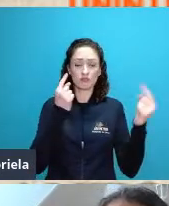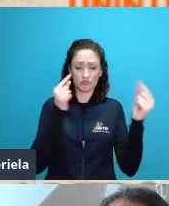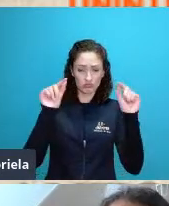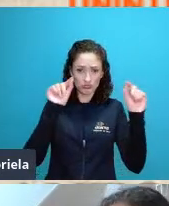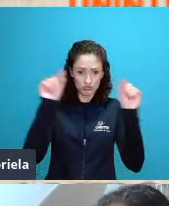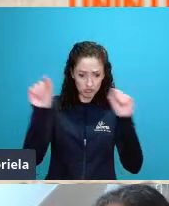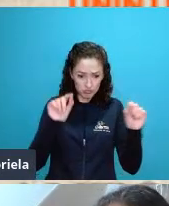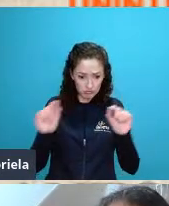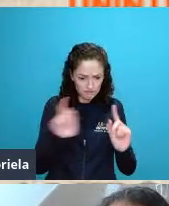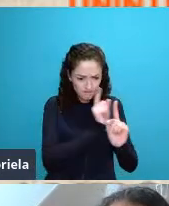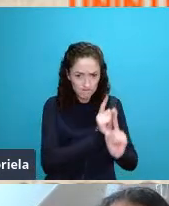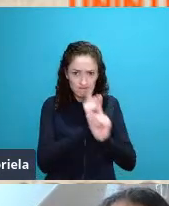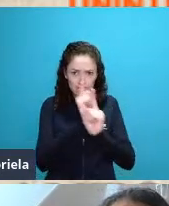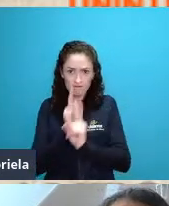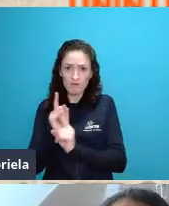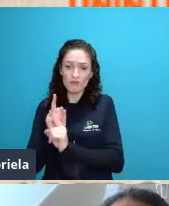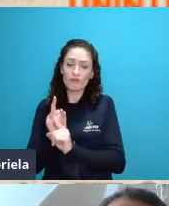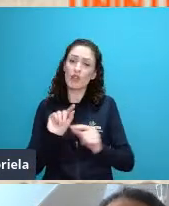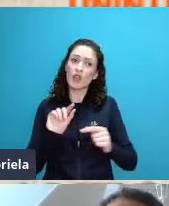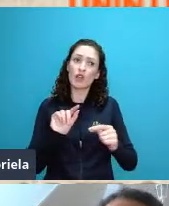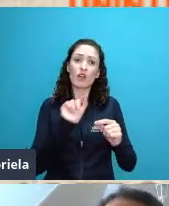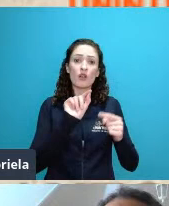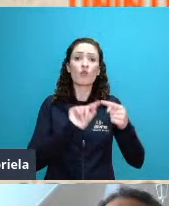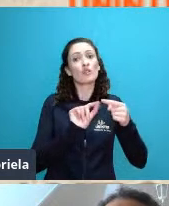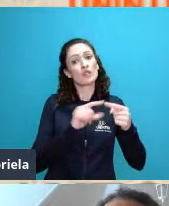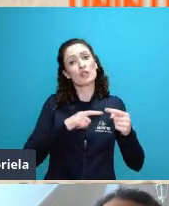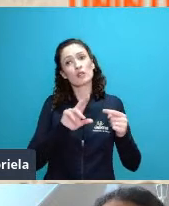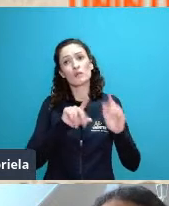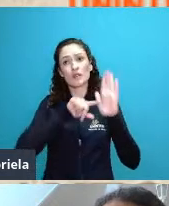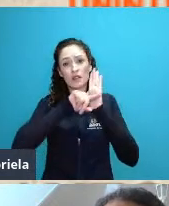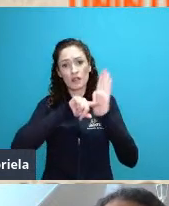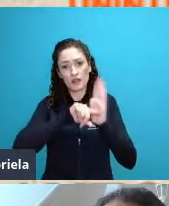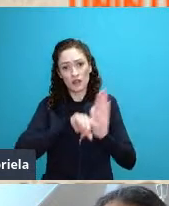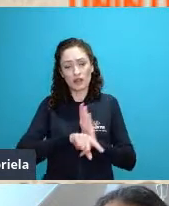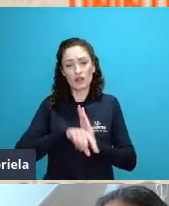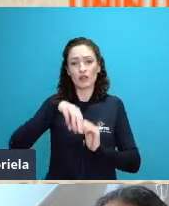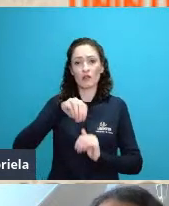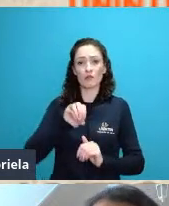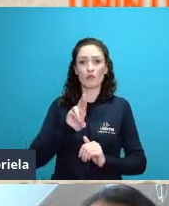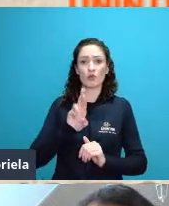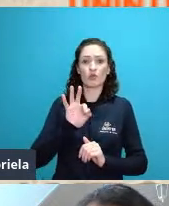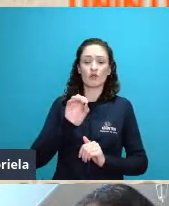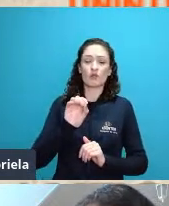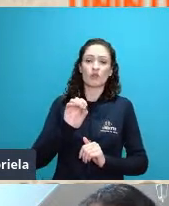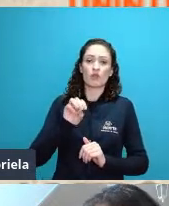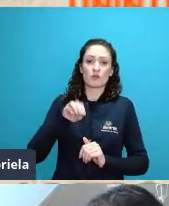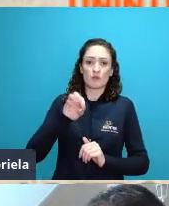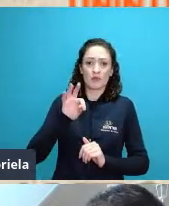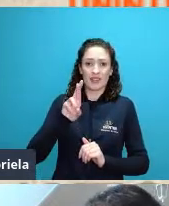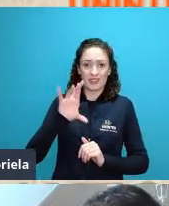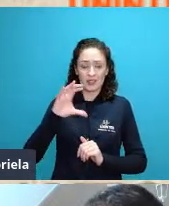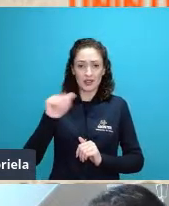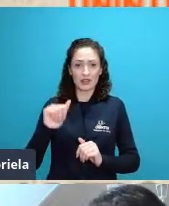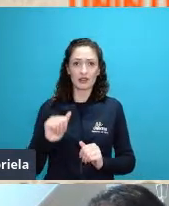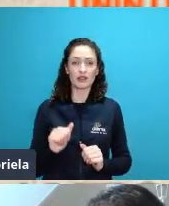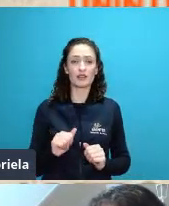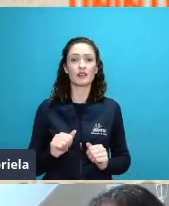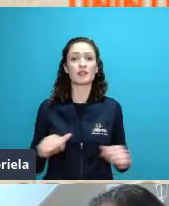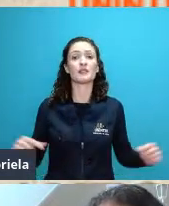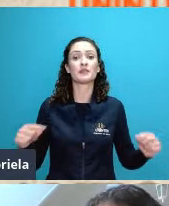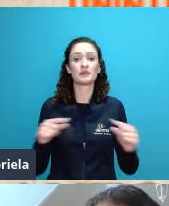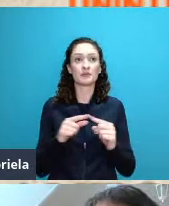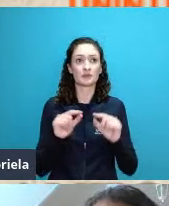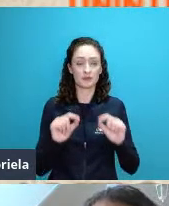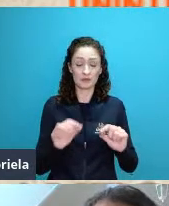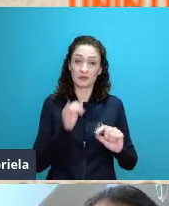chamada de análise morfométrica que tem o Straler e o Orton ali como expoentes então justamente eu até fiz ali um